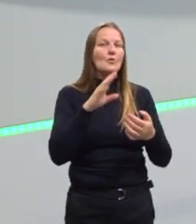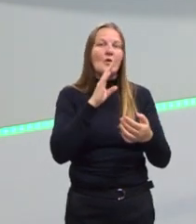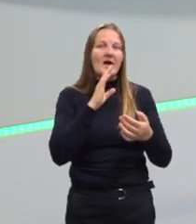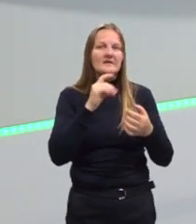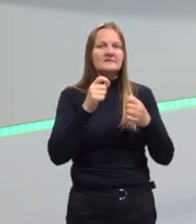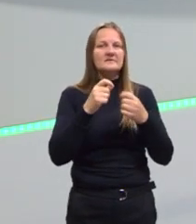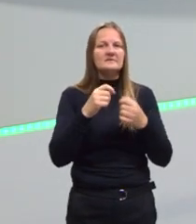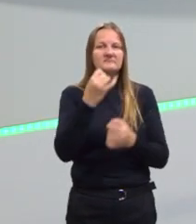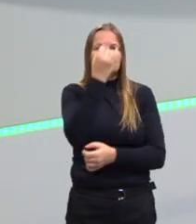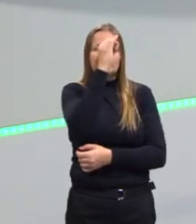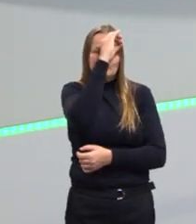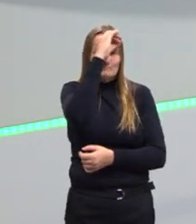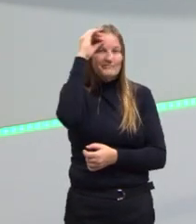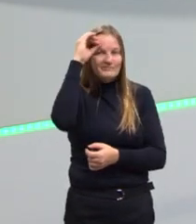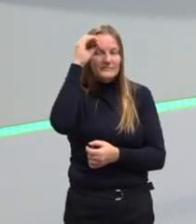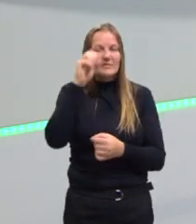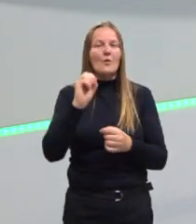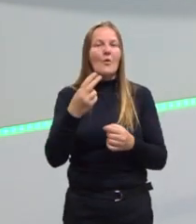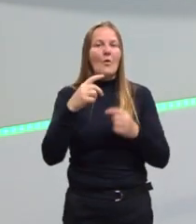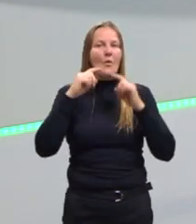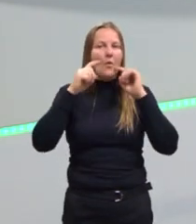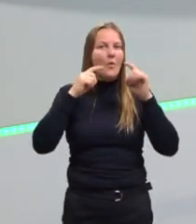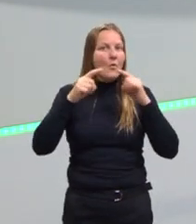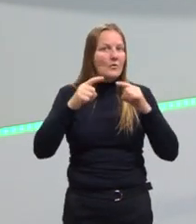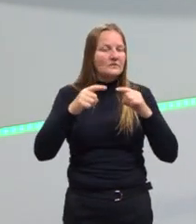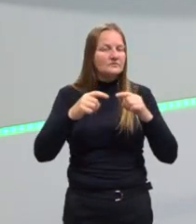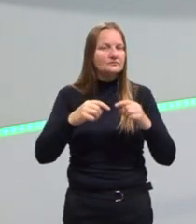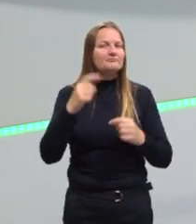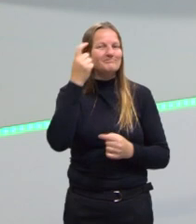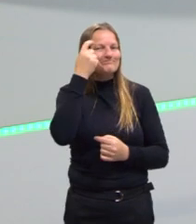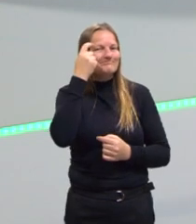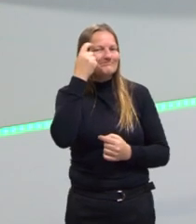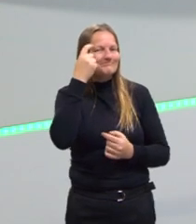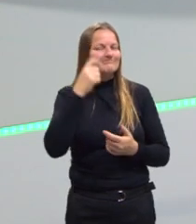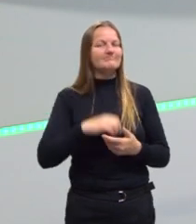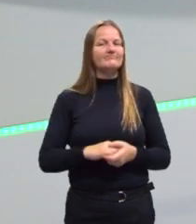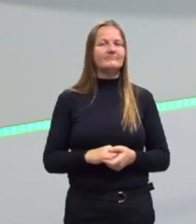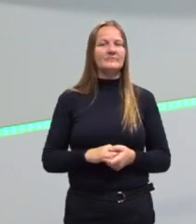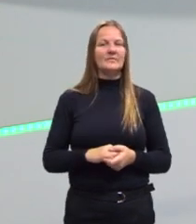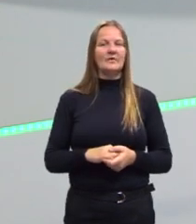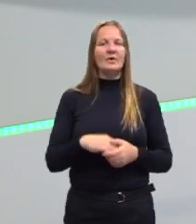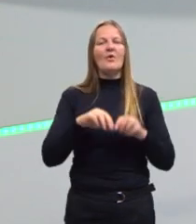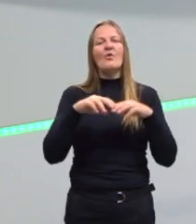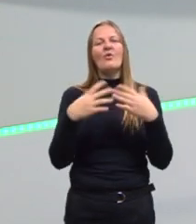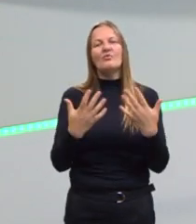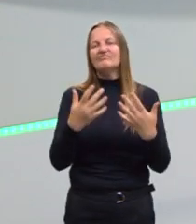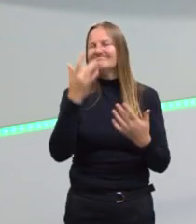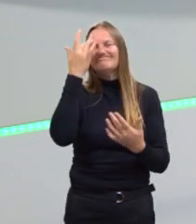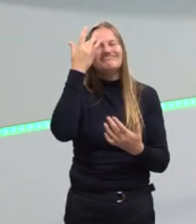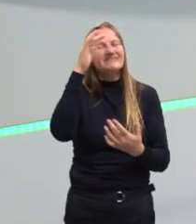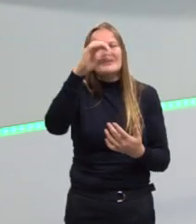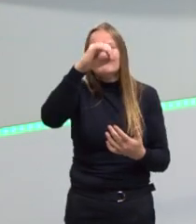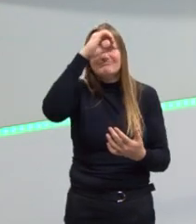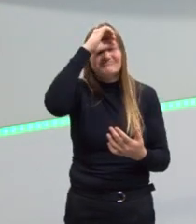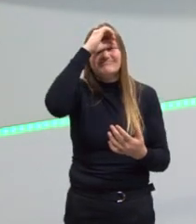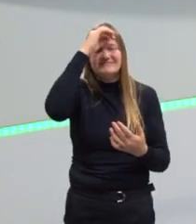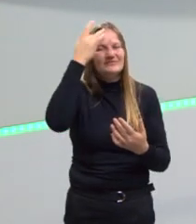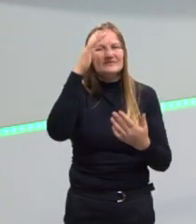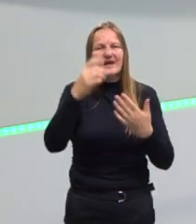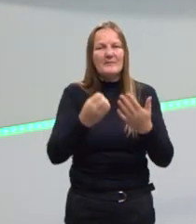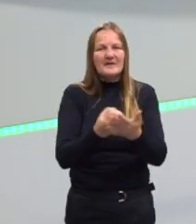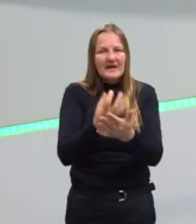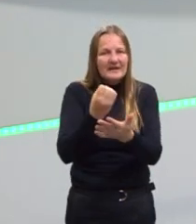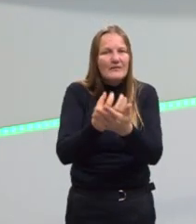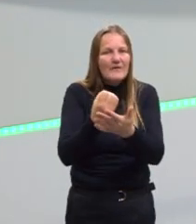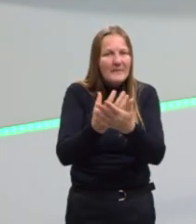ingênuo? O leitor crítico e reflexivo? O analfabeto funcional? Tu sabe o que é isso? O que